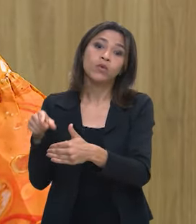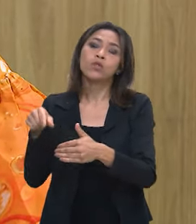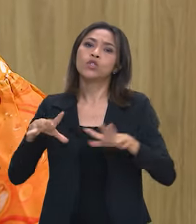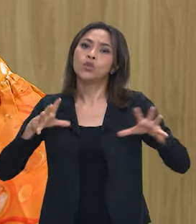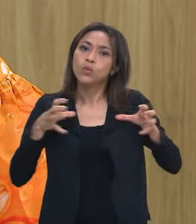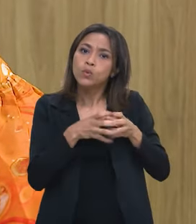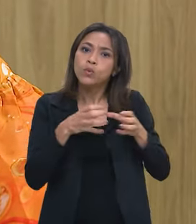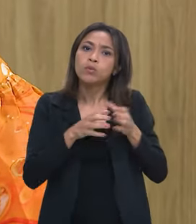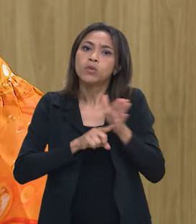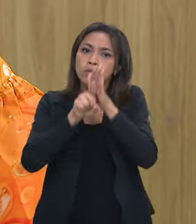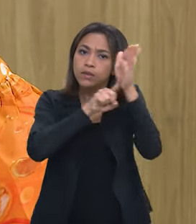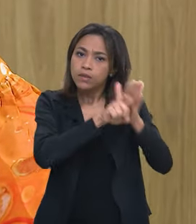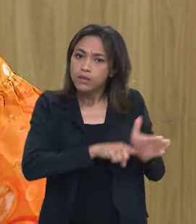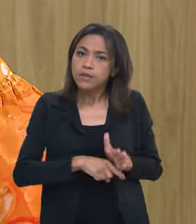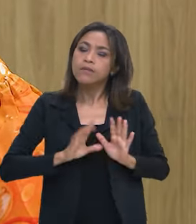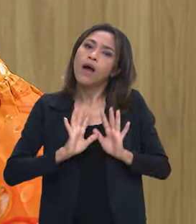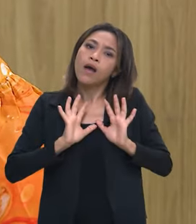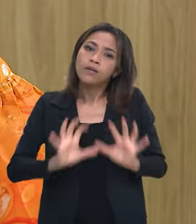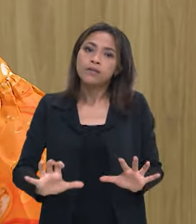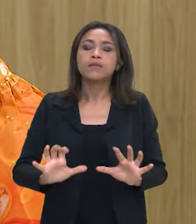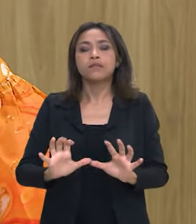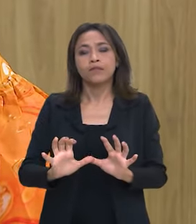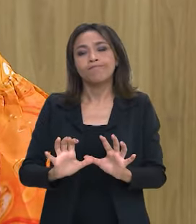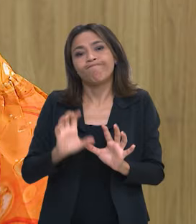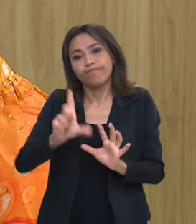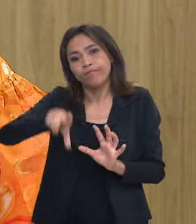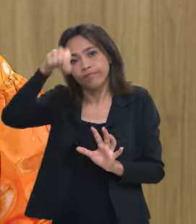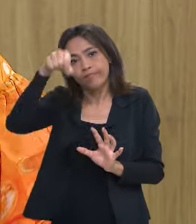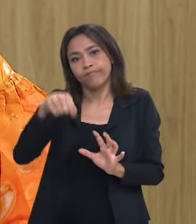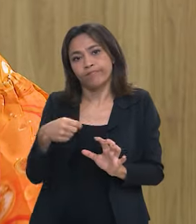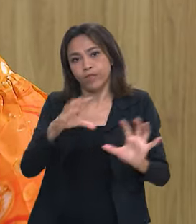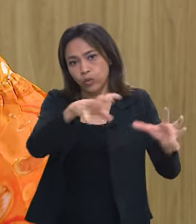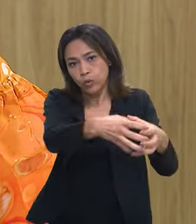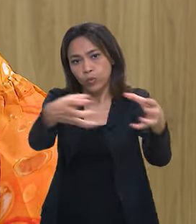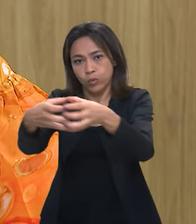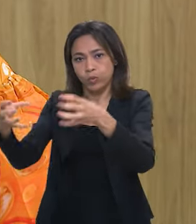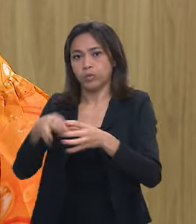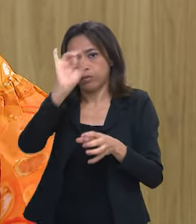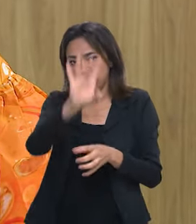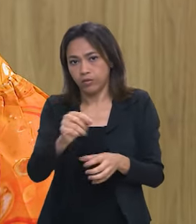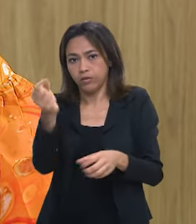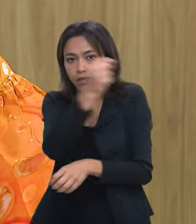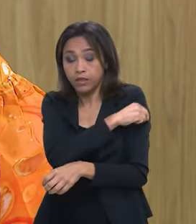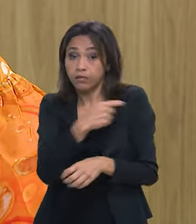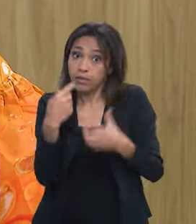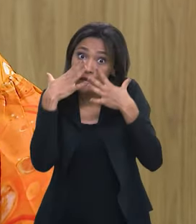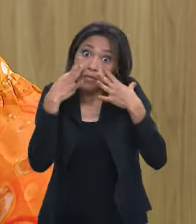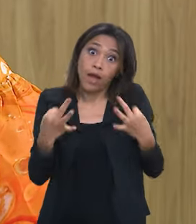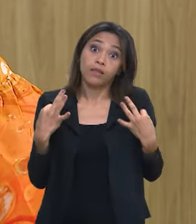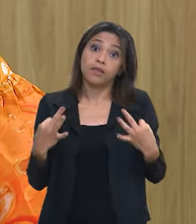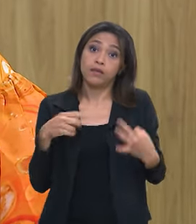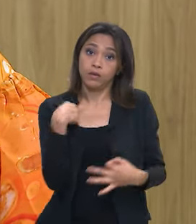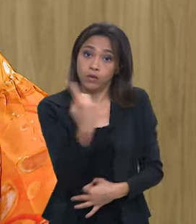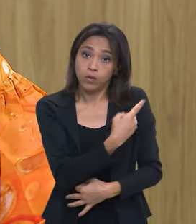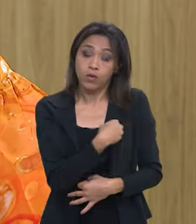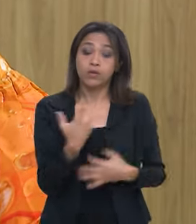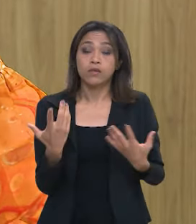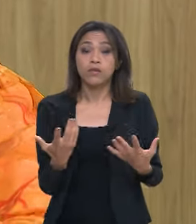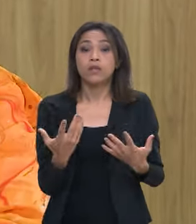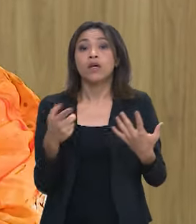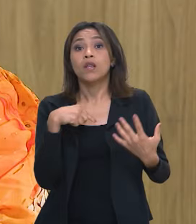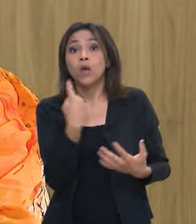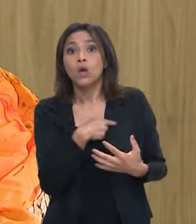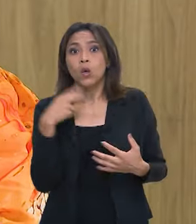questão para toda a população assim definiu então é fundamental que nós estejamos atentos a isso nós